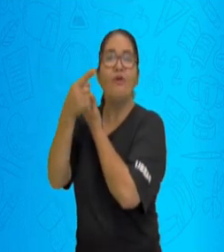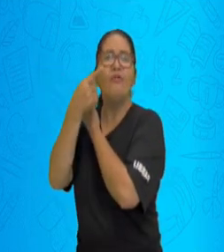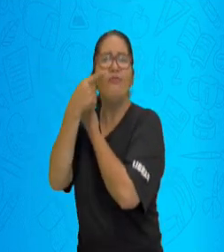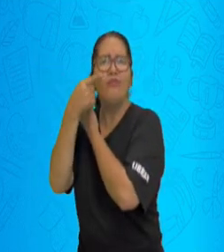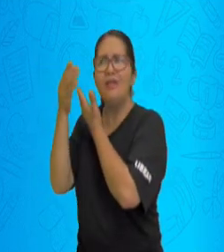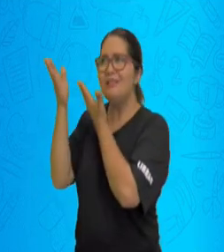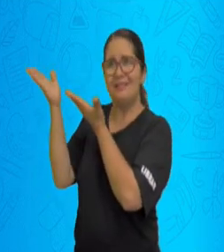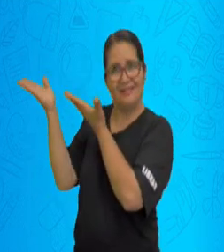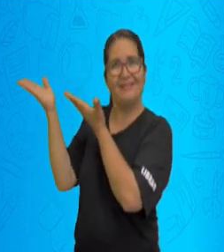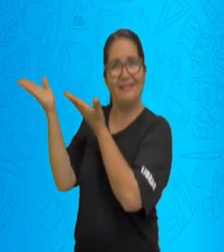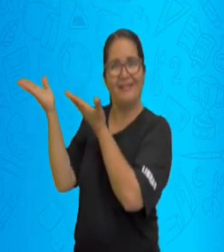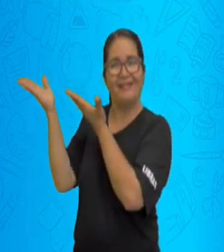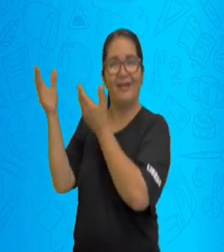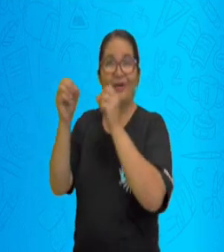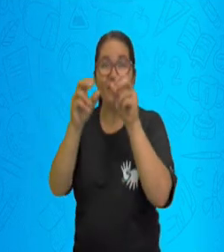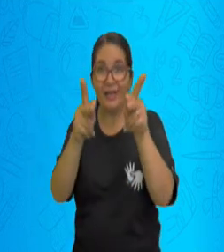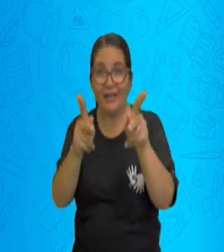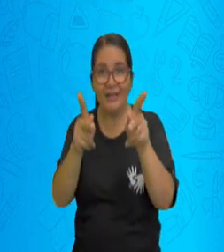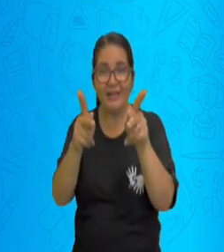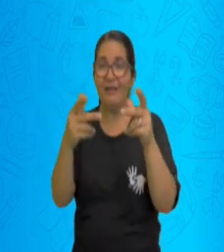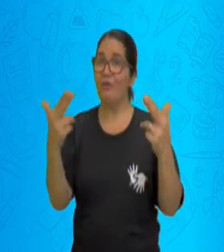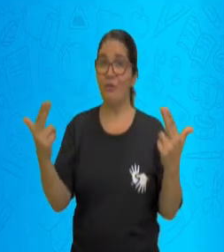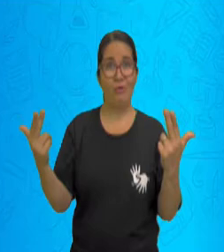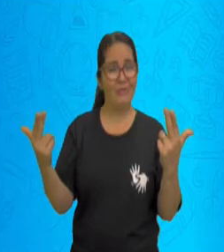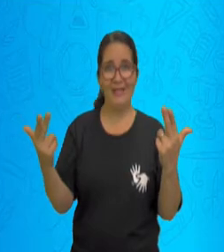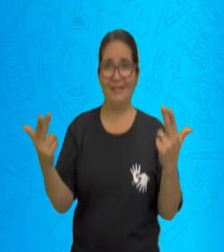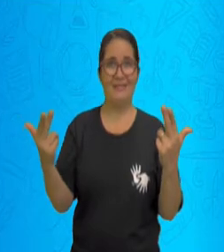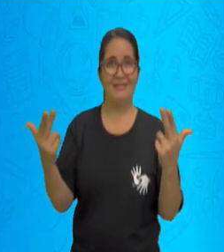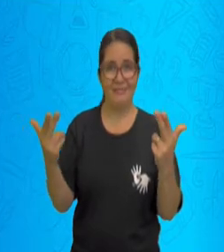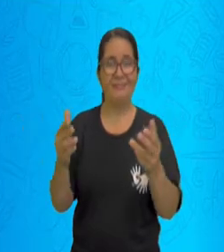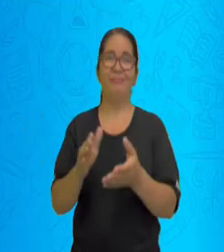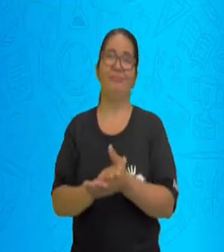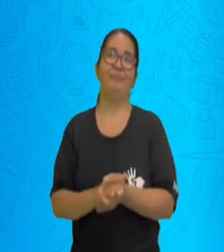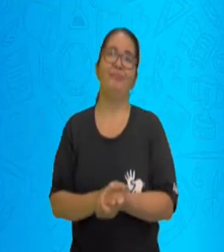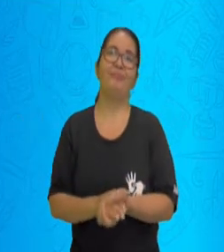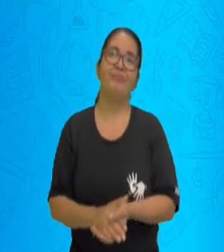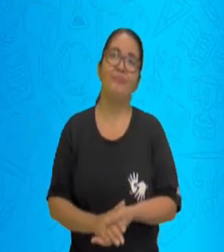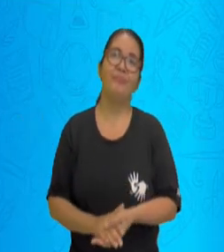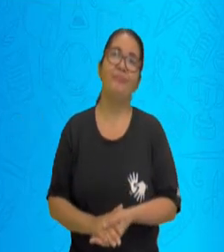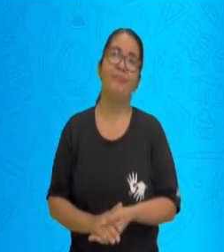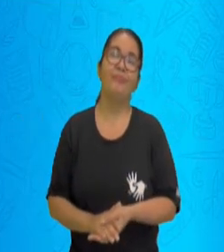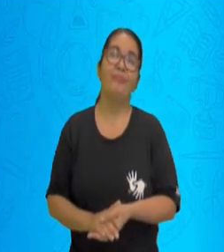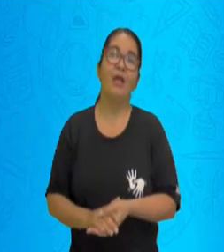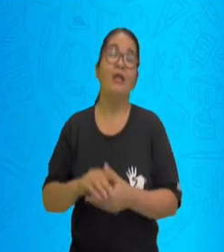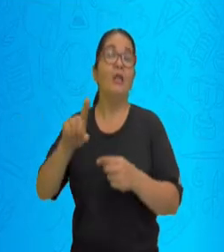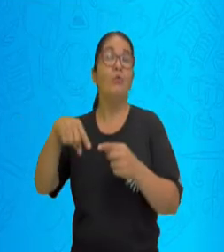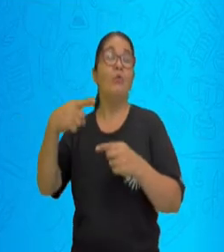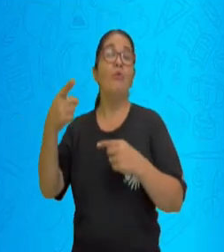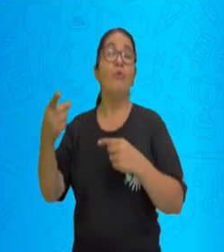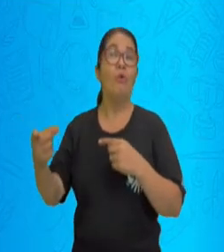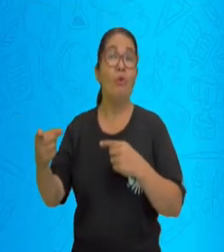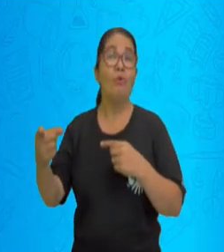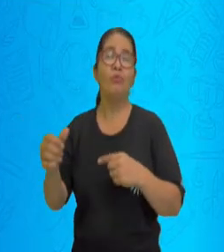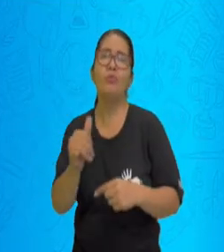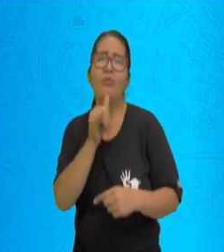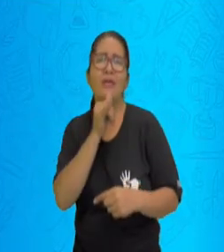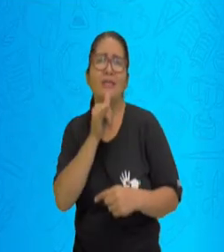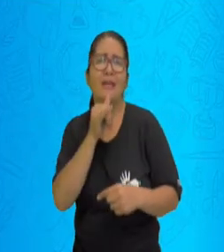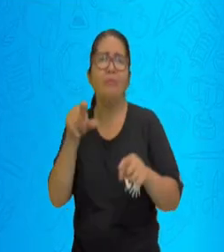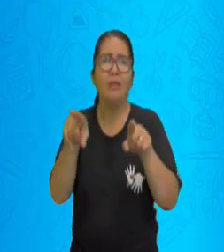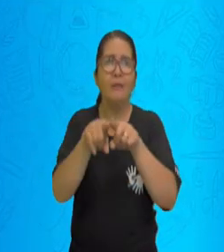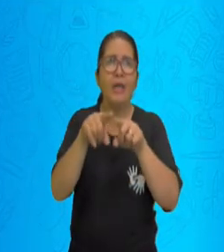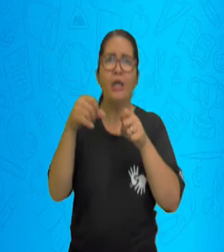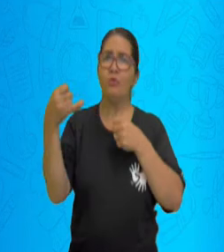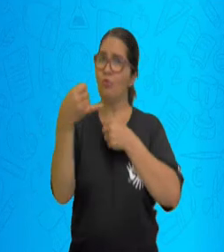critério de propriedades da igualdade. Outro exemplo é com a subtração.